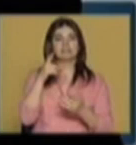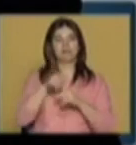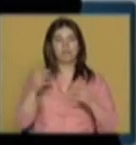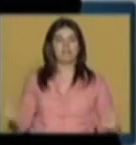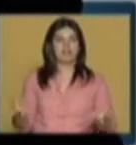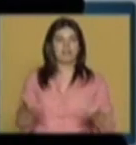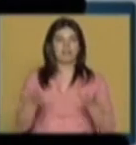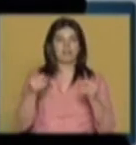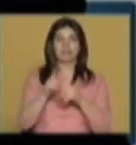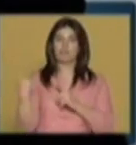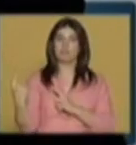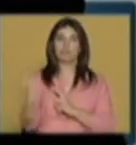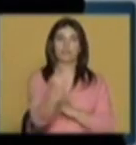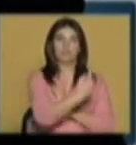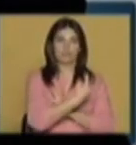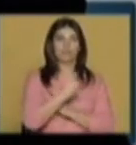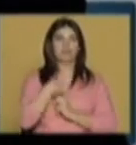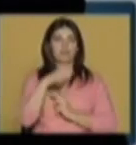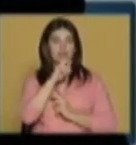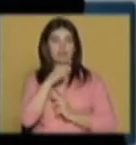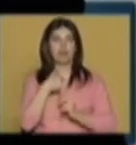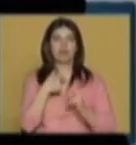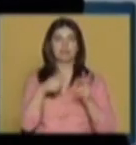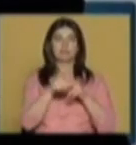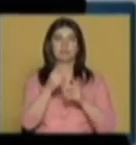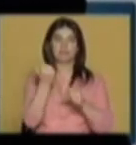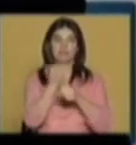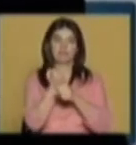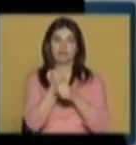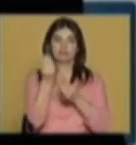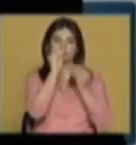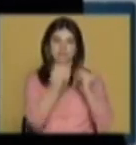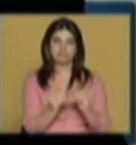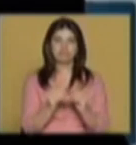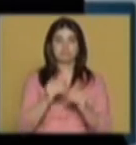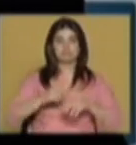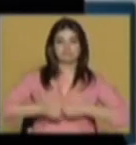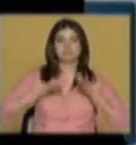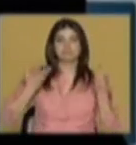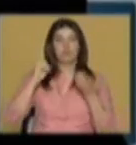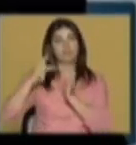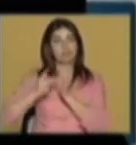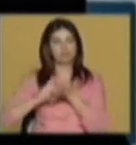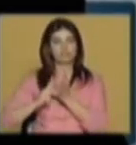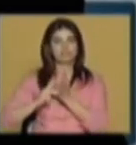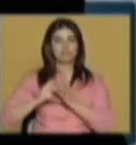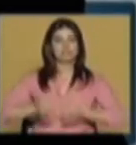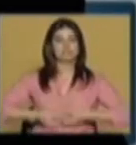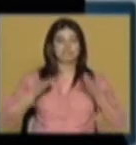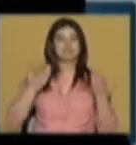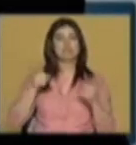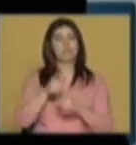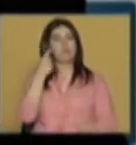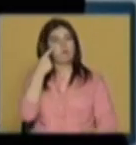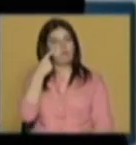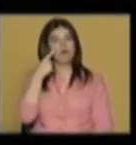que dá a cada um, manipulando de uma forma mais intuitiva ou mais técnica, a experimento, eu acho que